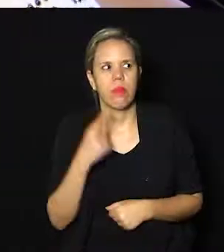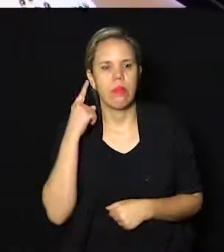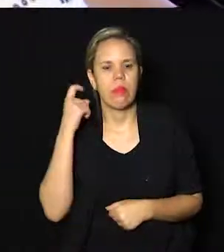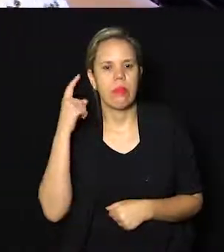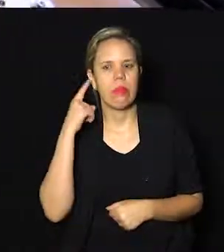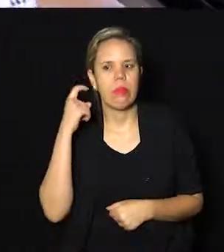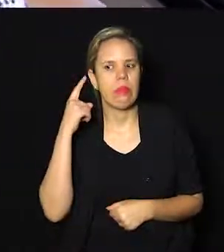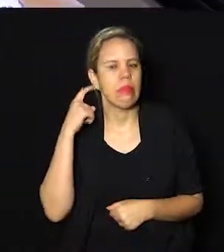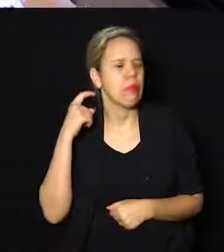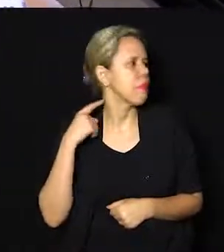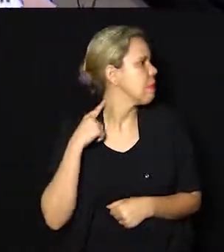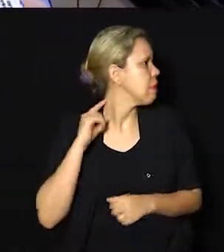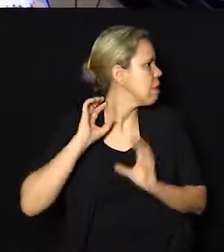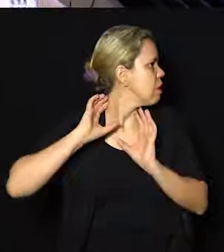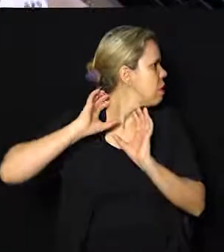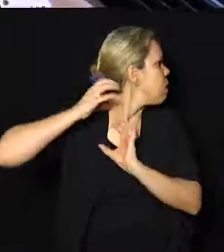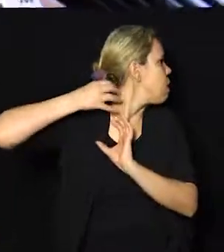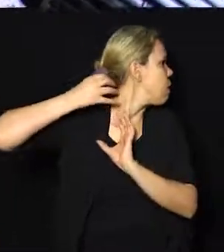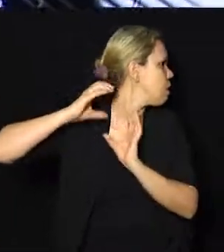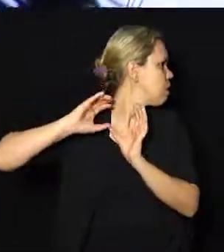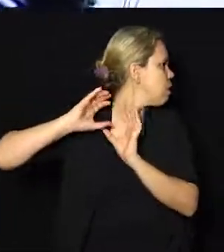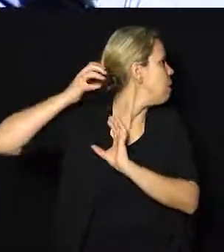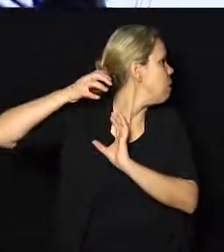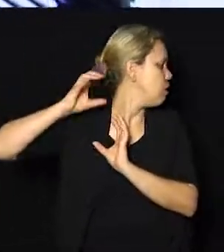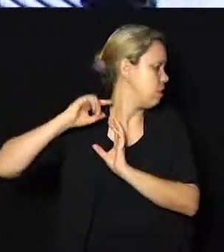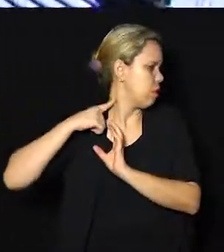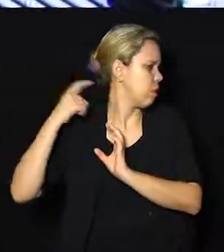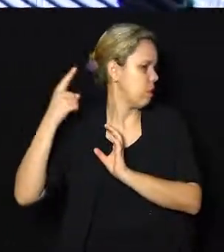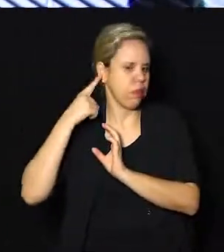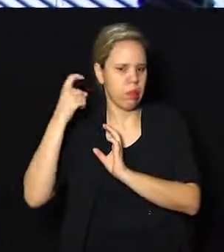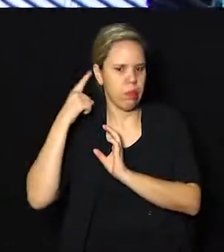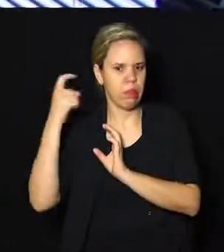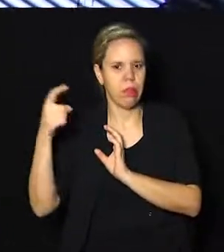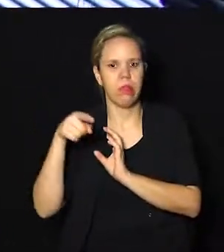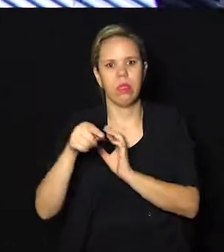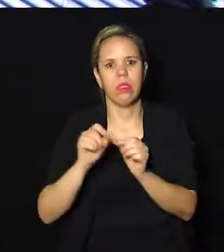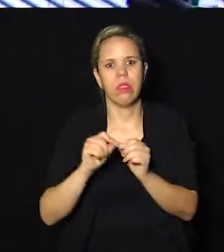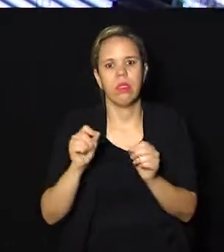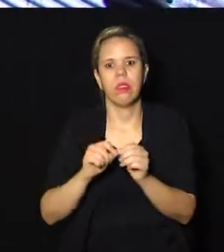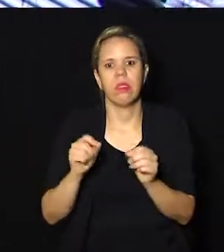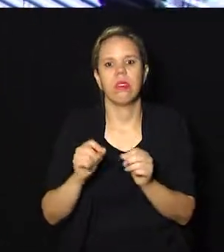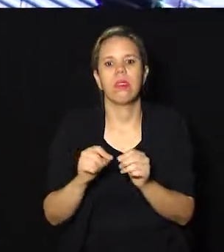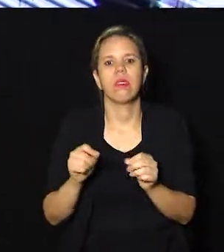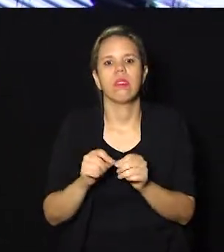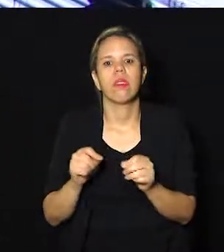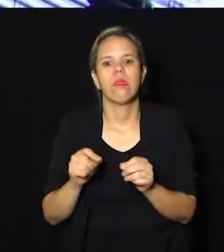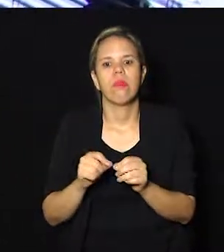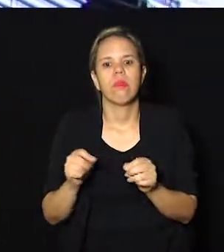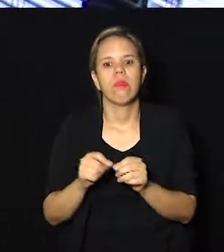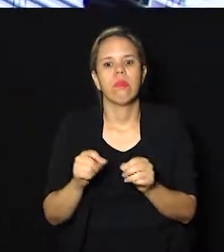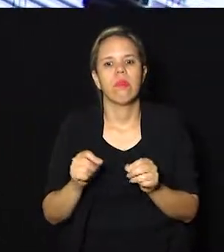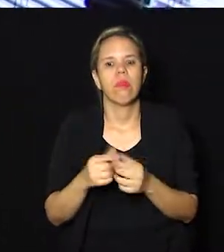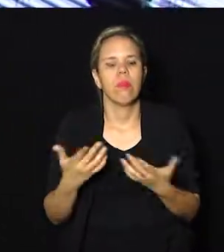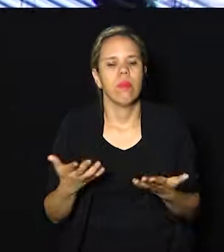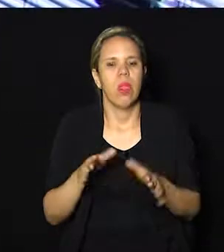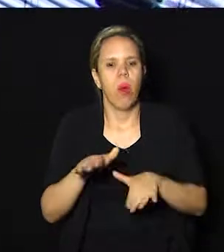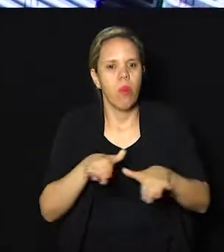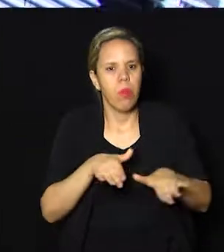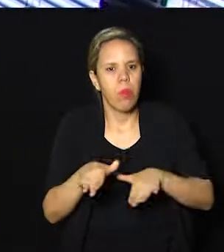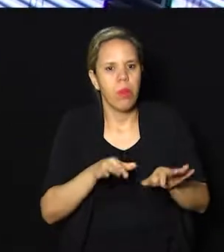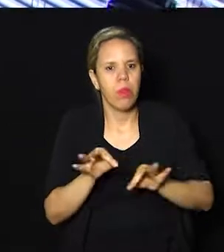Famoso crack. O O crack. E para que serve? O crack, então, ele tem essa função da manobra, né? Que